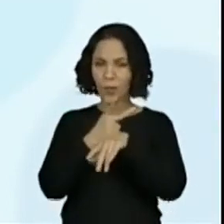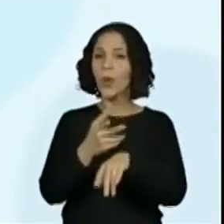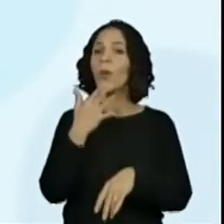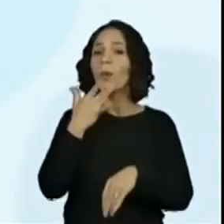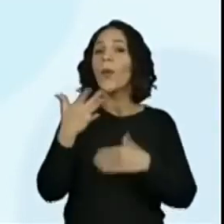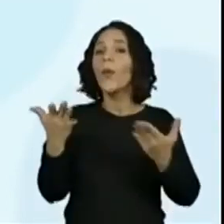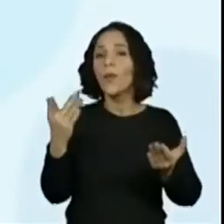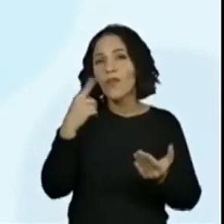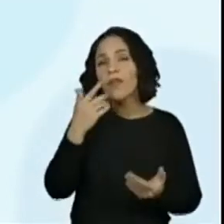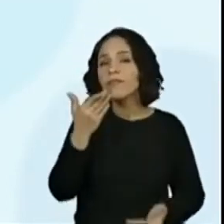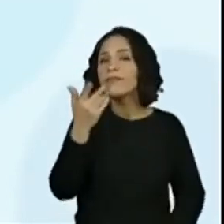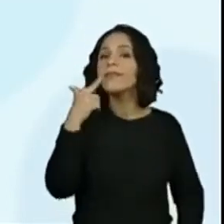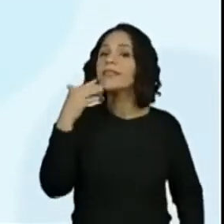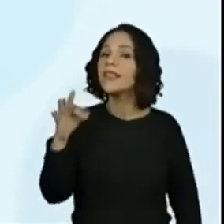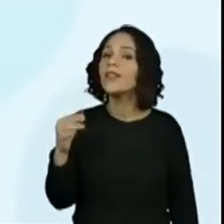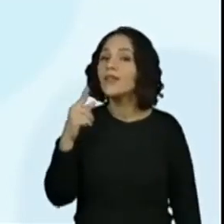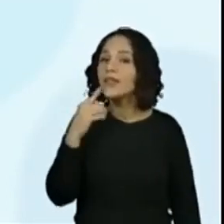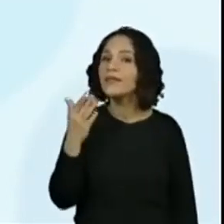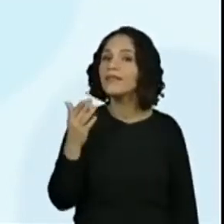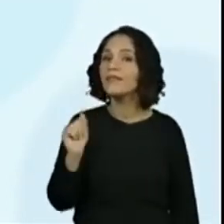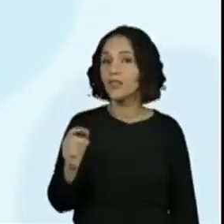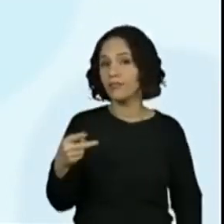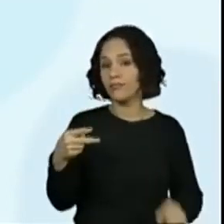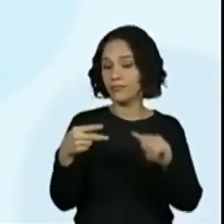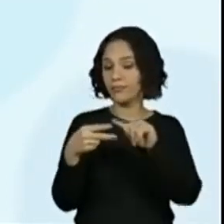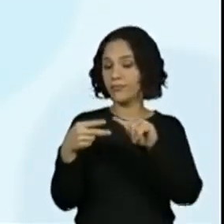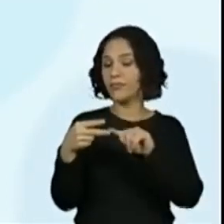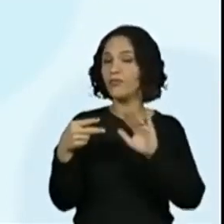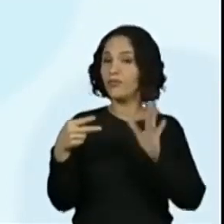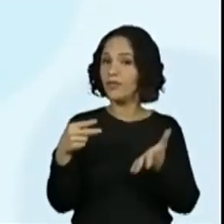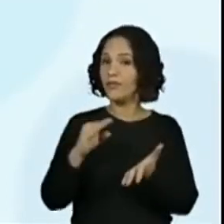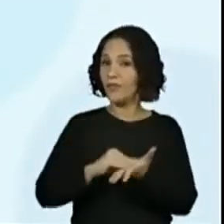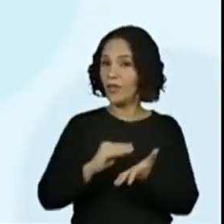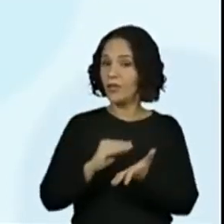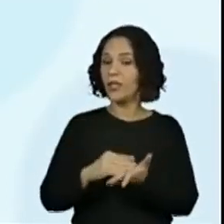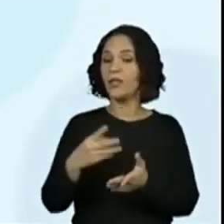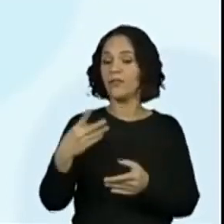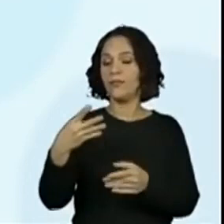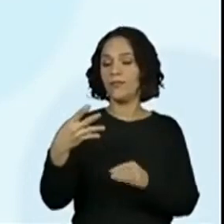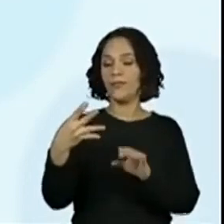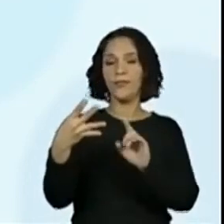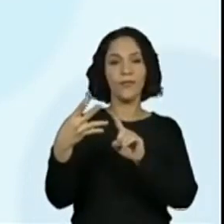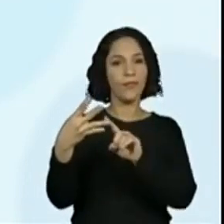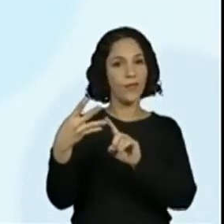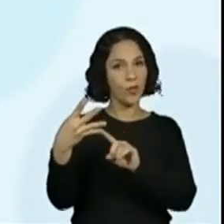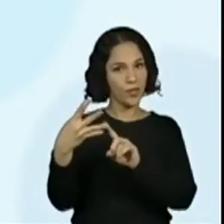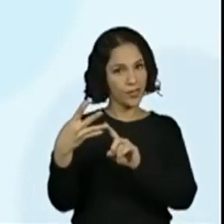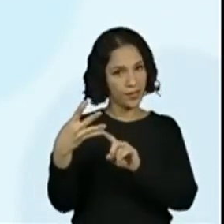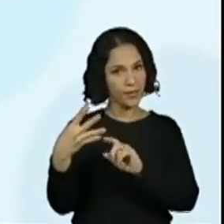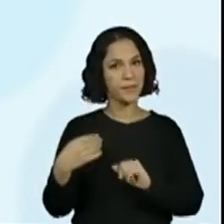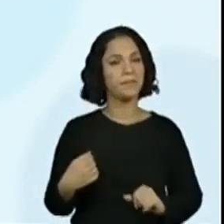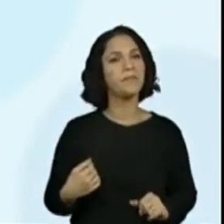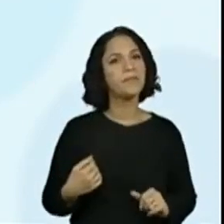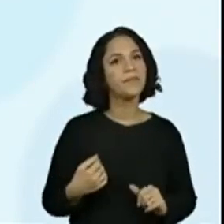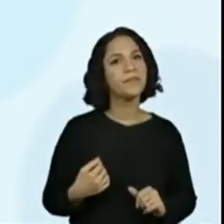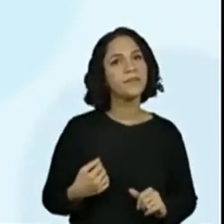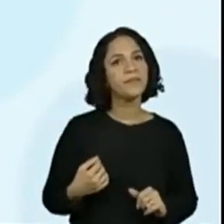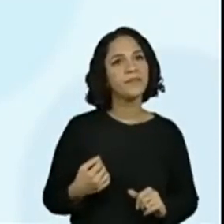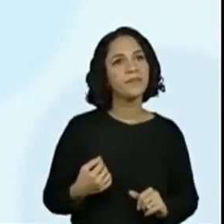pouquinho, confere. Olha só, eu já tenho os dois primeiros versos, eu preciso trazer para essa nova coluna que está aparecendo embaixo.